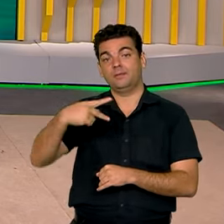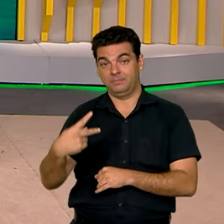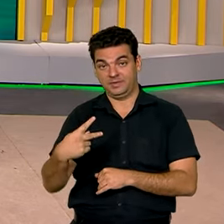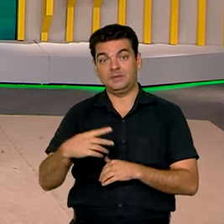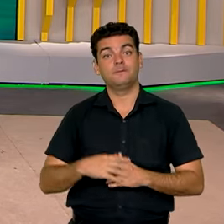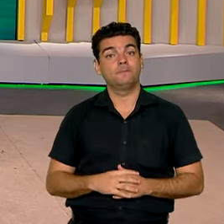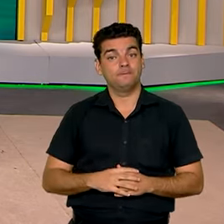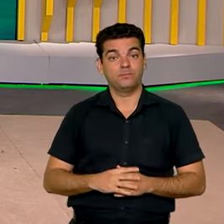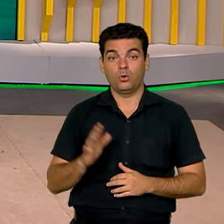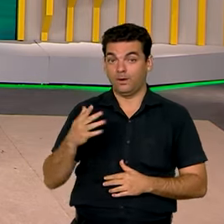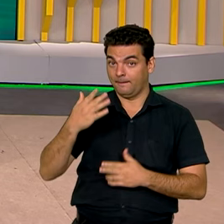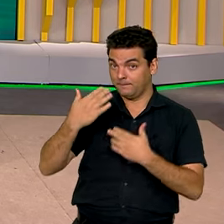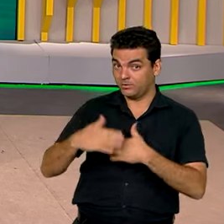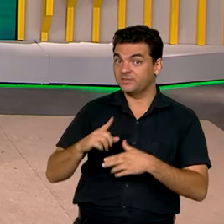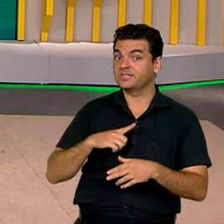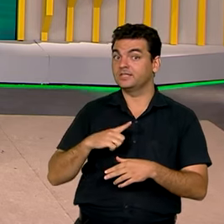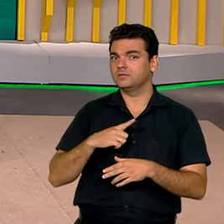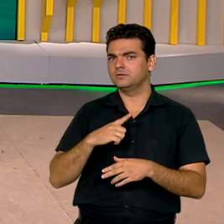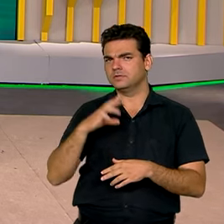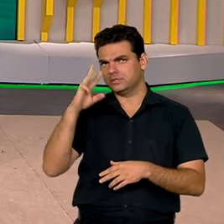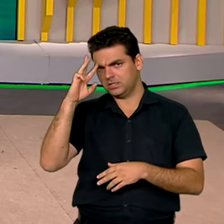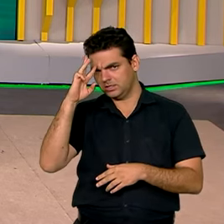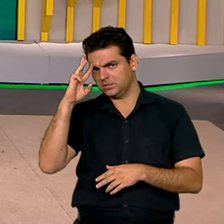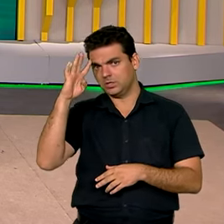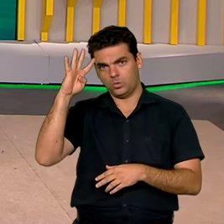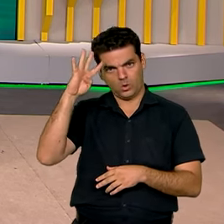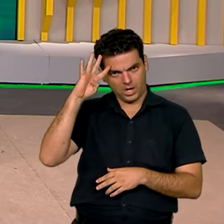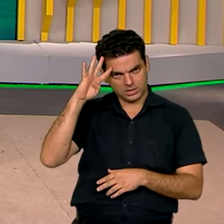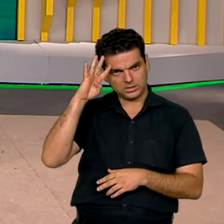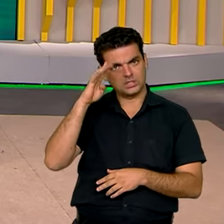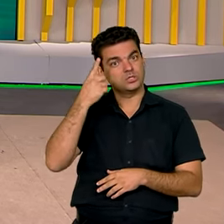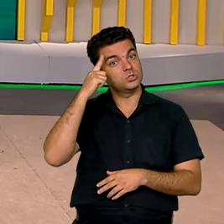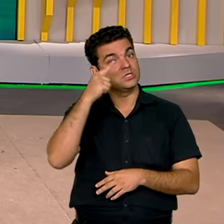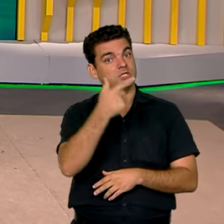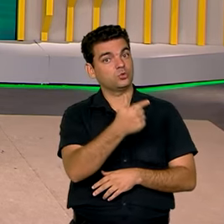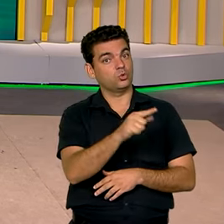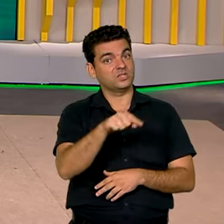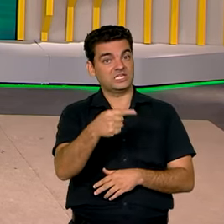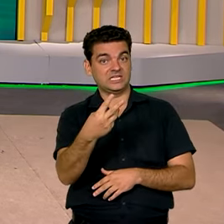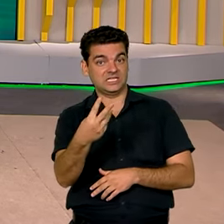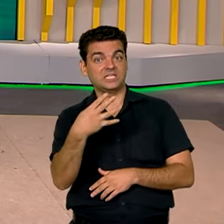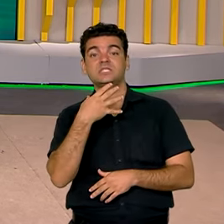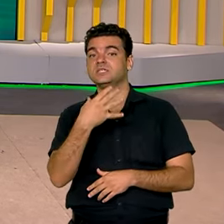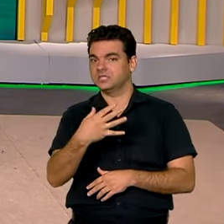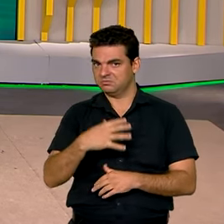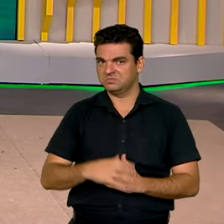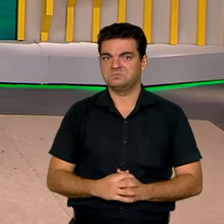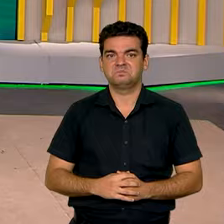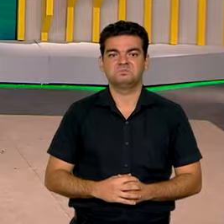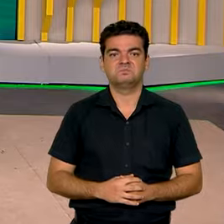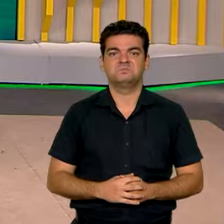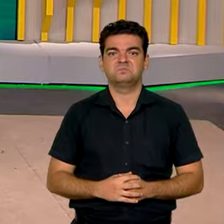isso mesmo, Roberto. As provas vão ocorrer nessa terça e quarta-feiras, dias 12 e 13 de dezembro.